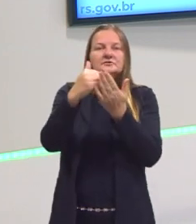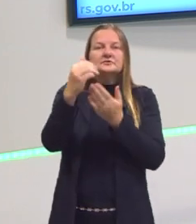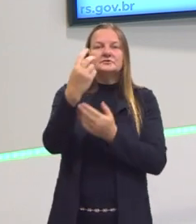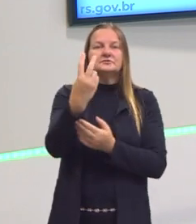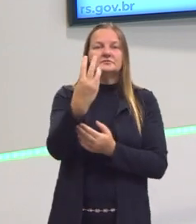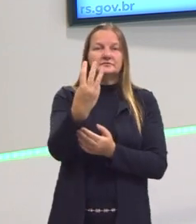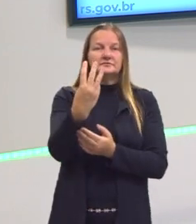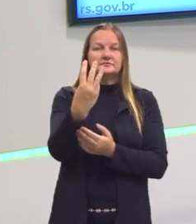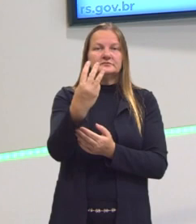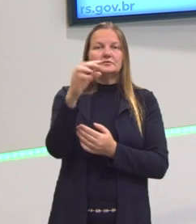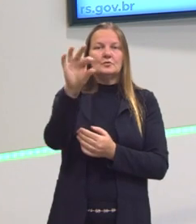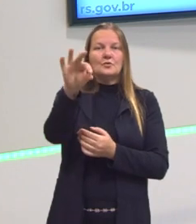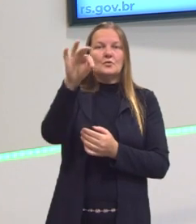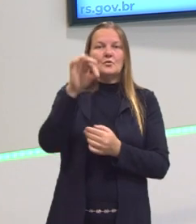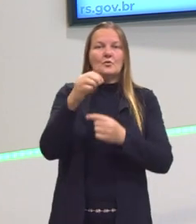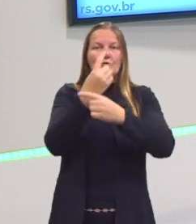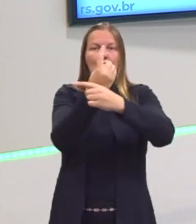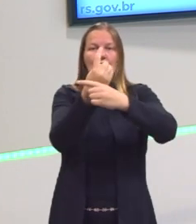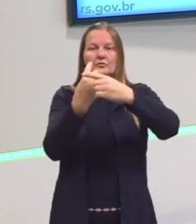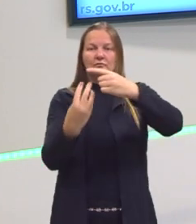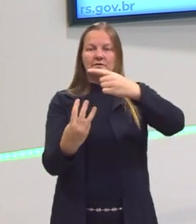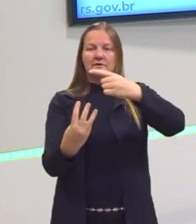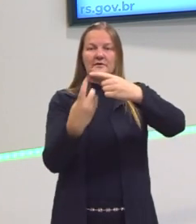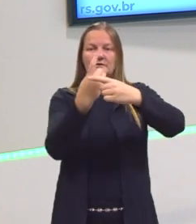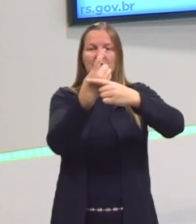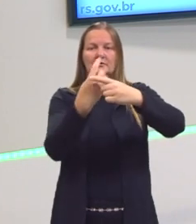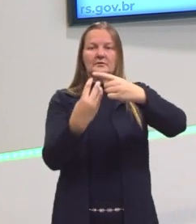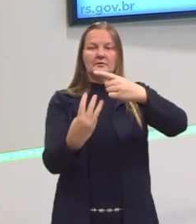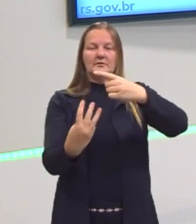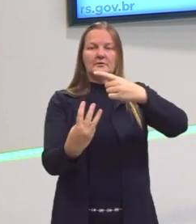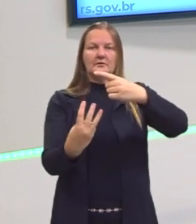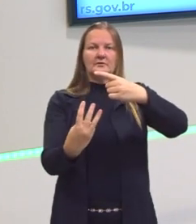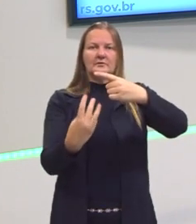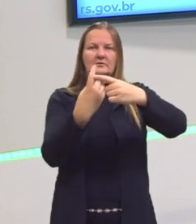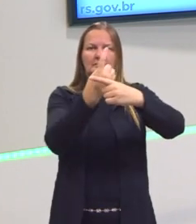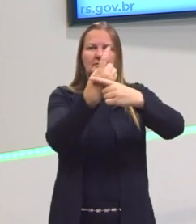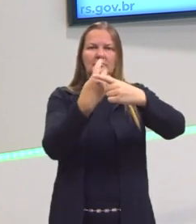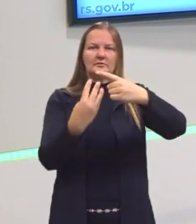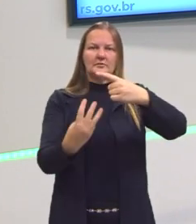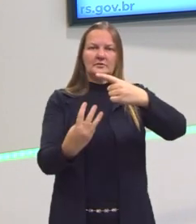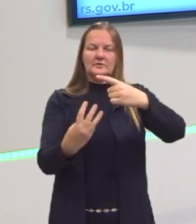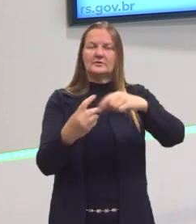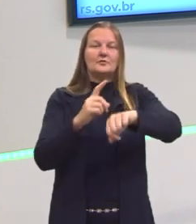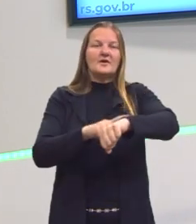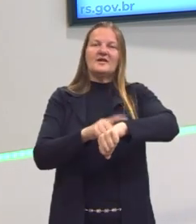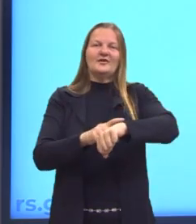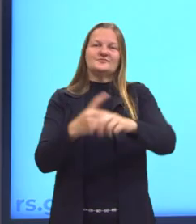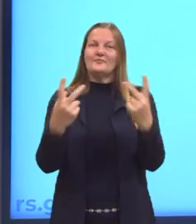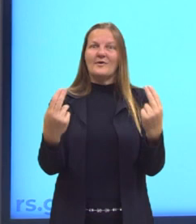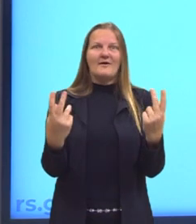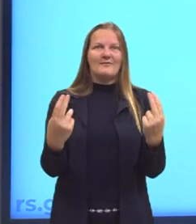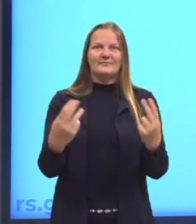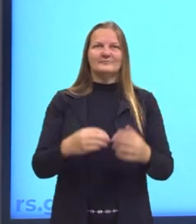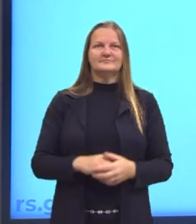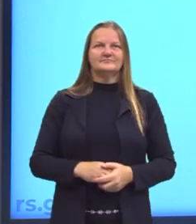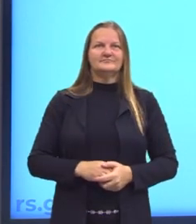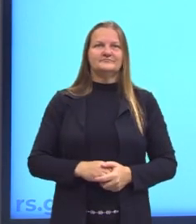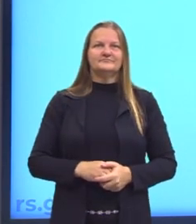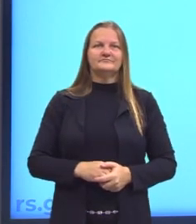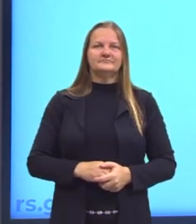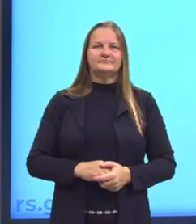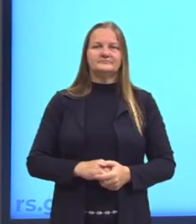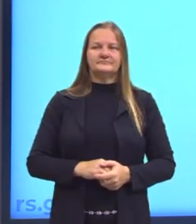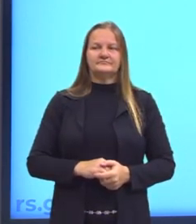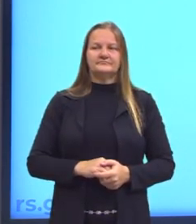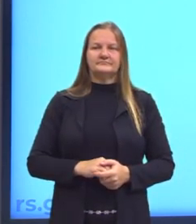peguei 1 terço da minha circunferência ou 1 terço do relógio. Exatamente o que